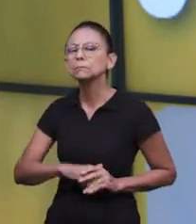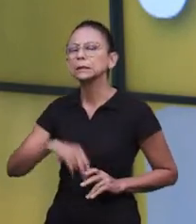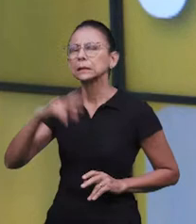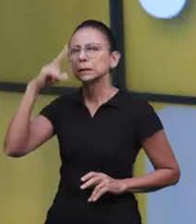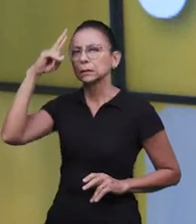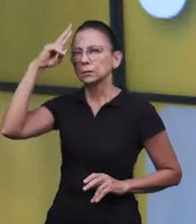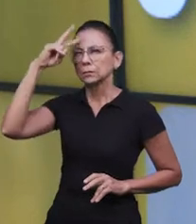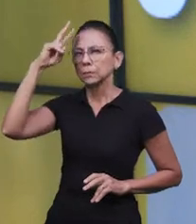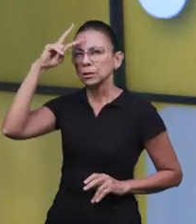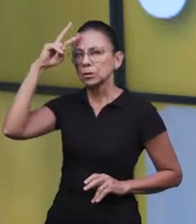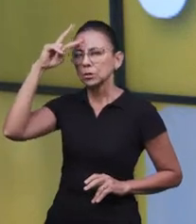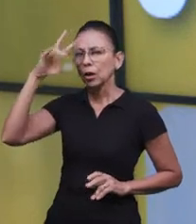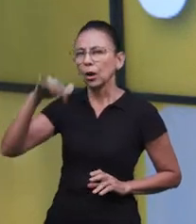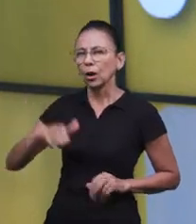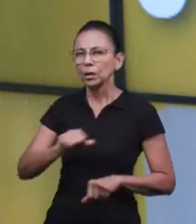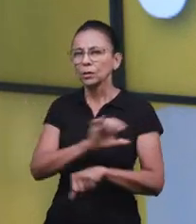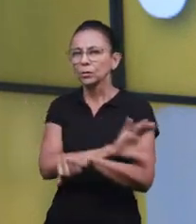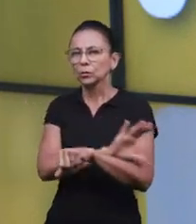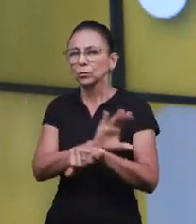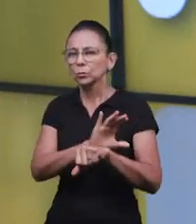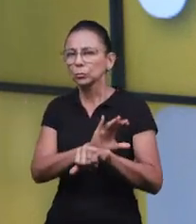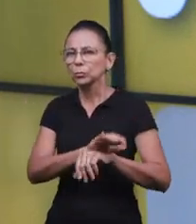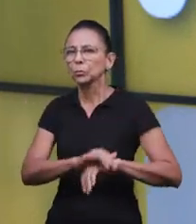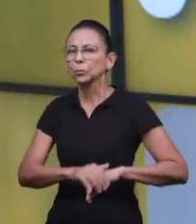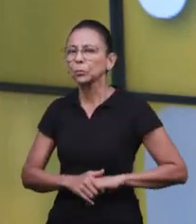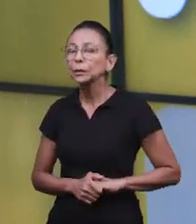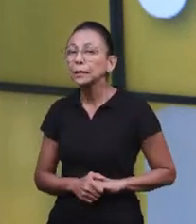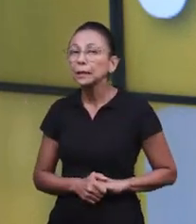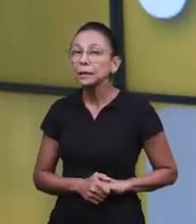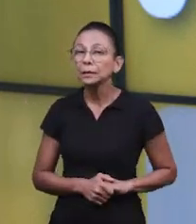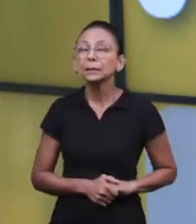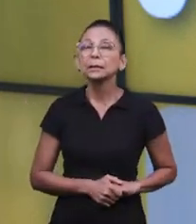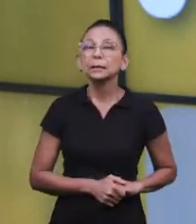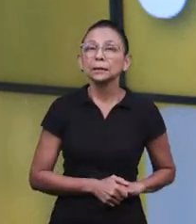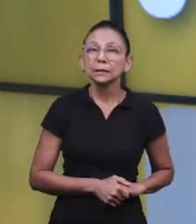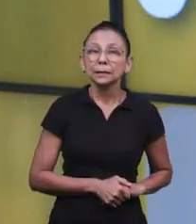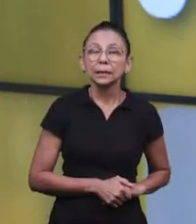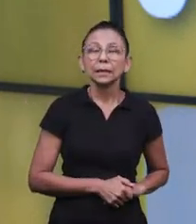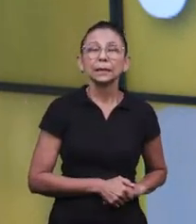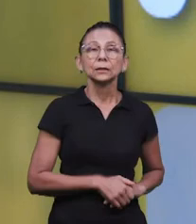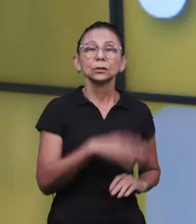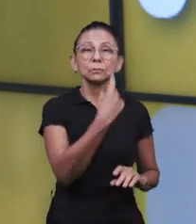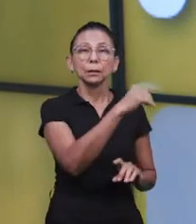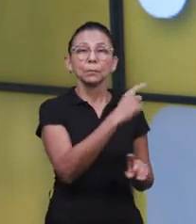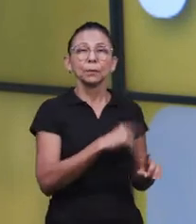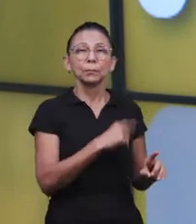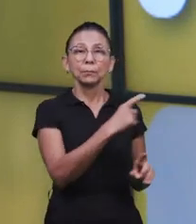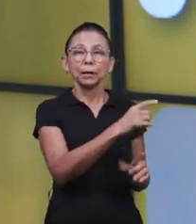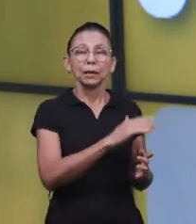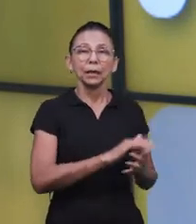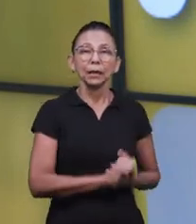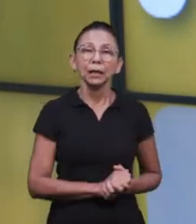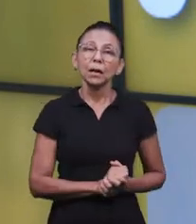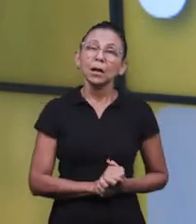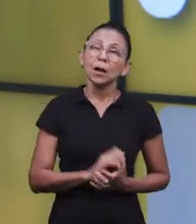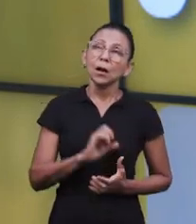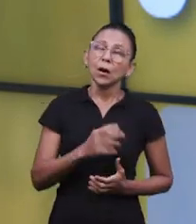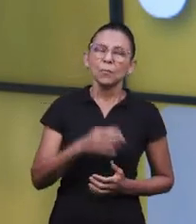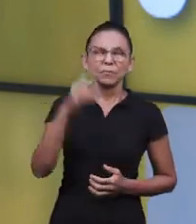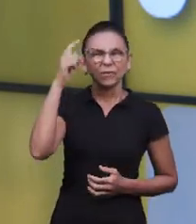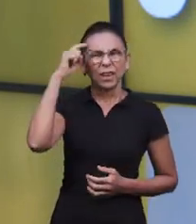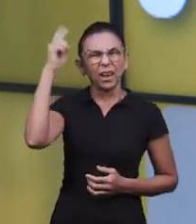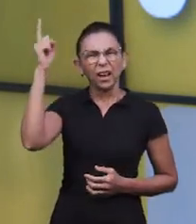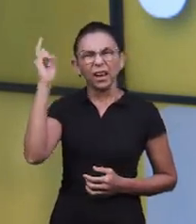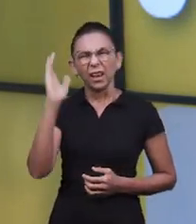história, um conceito histórico, mas também muito do espiritual e do incutismo, e aqueles que acham que é só uma brincadeira